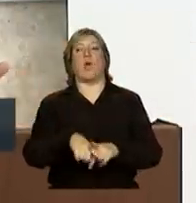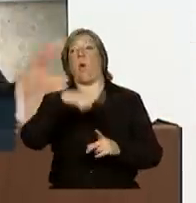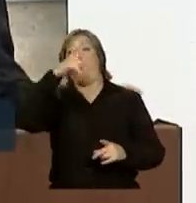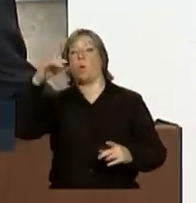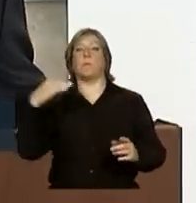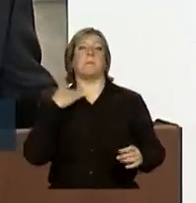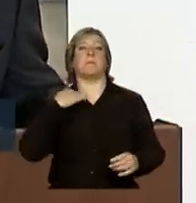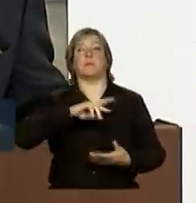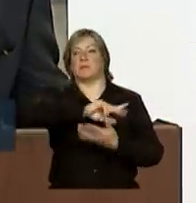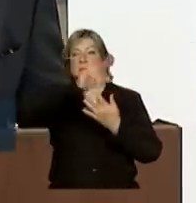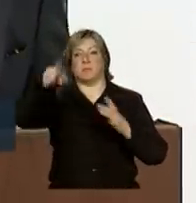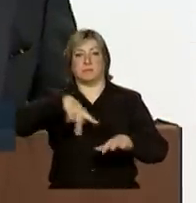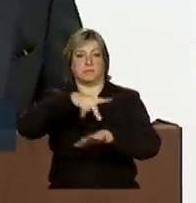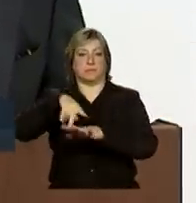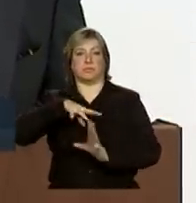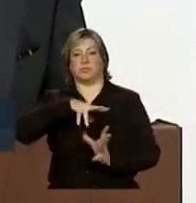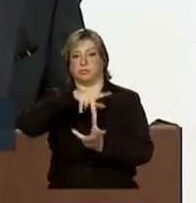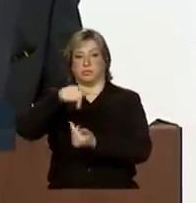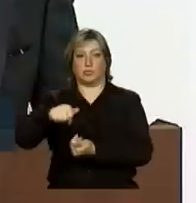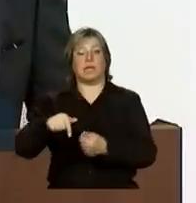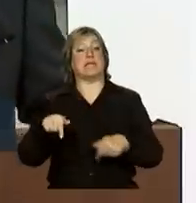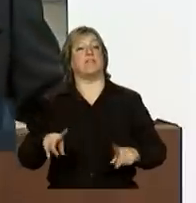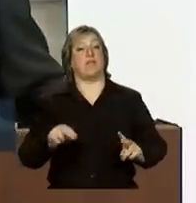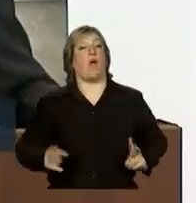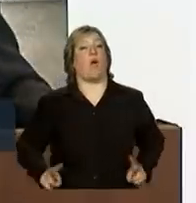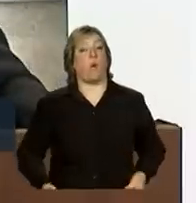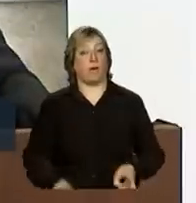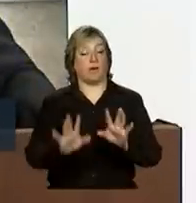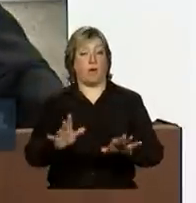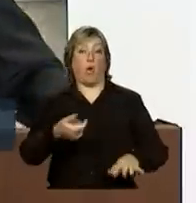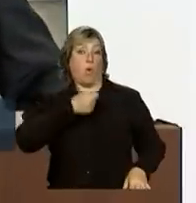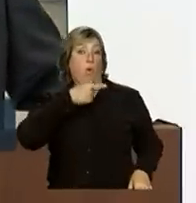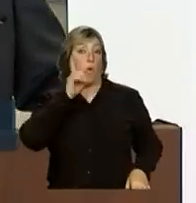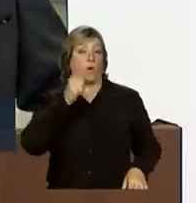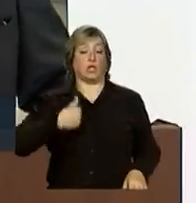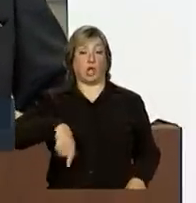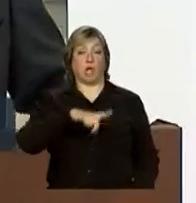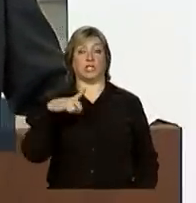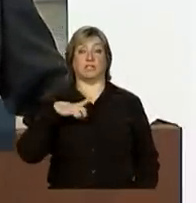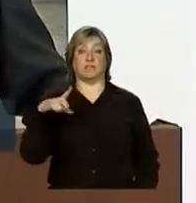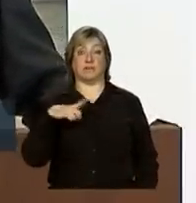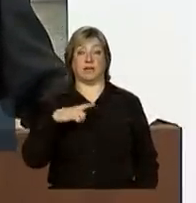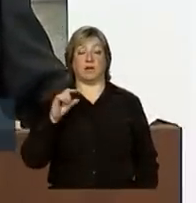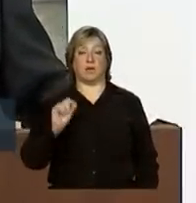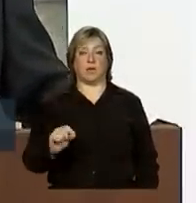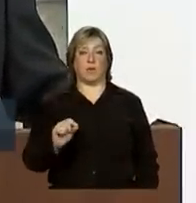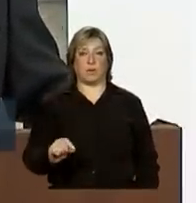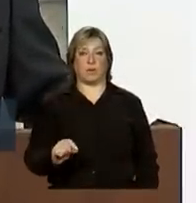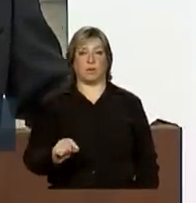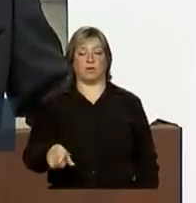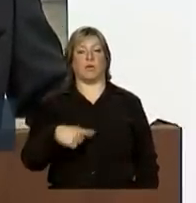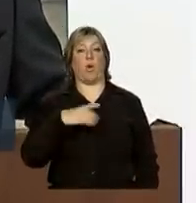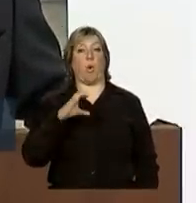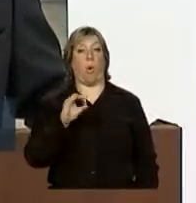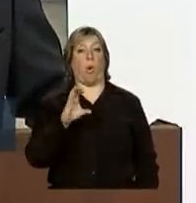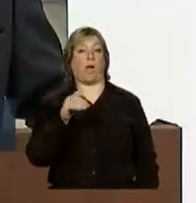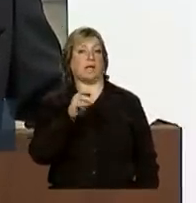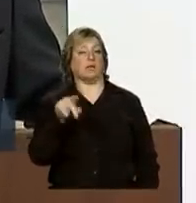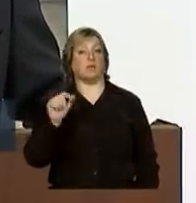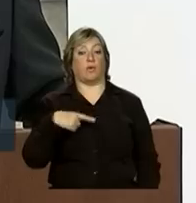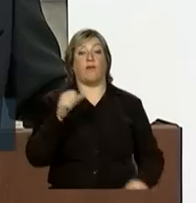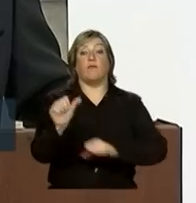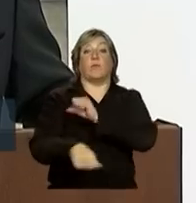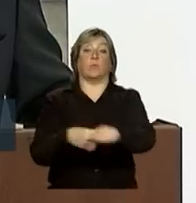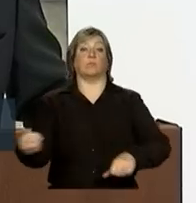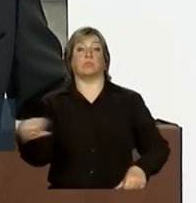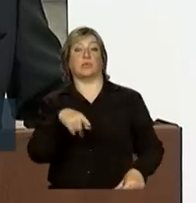Isto vai continuar, e ontem nós tivemos a ocasião de renovar o